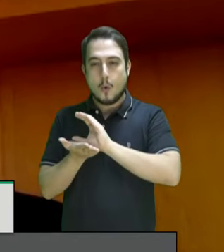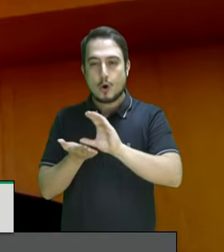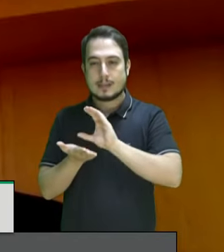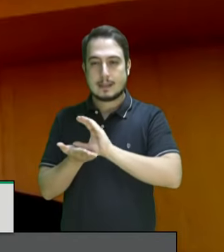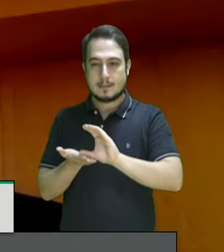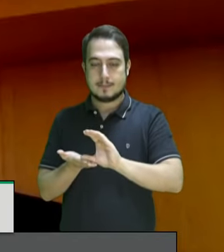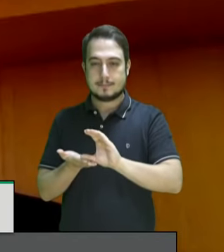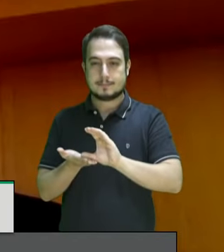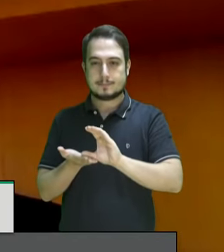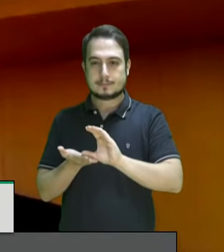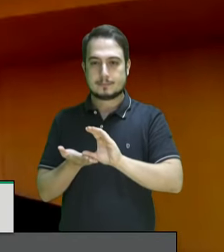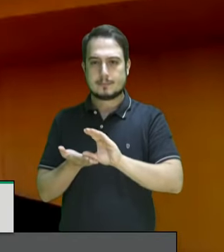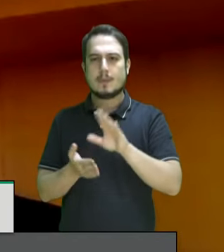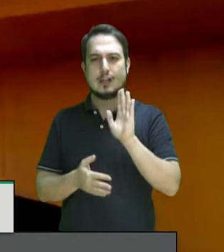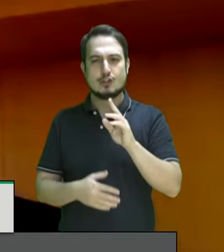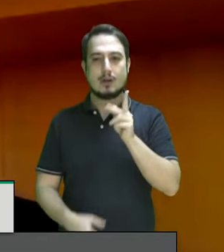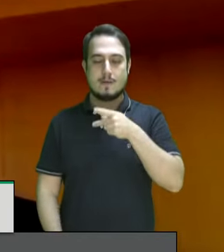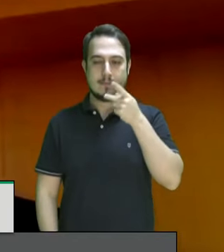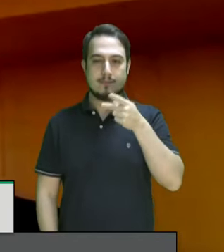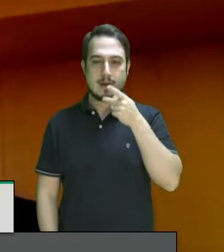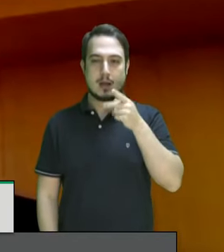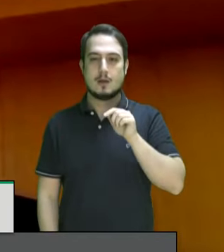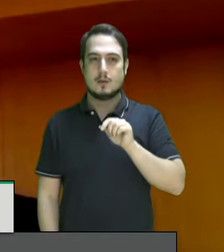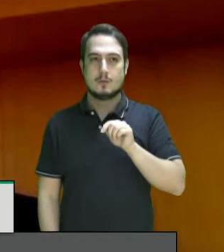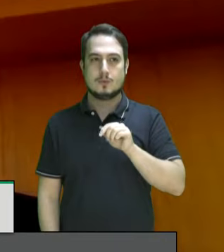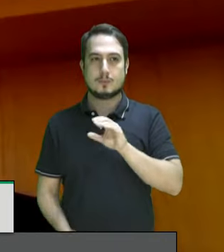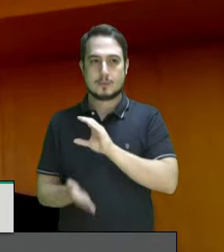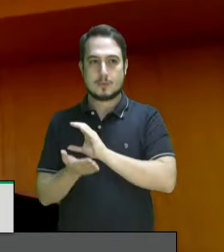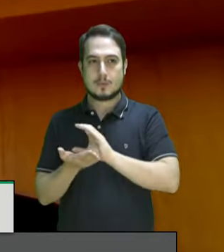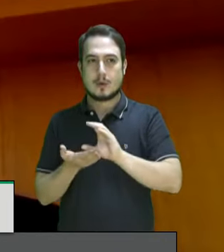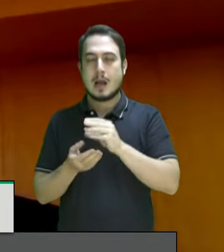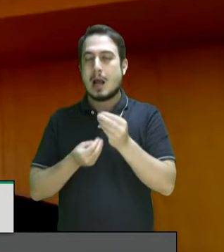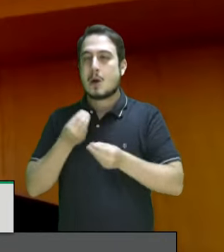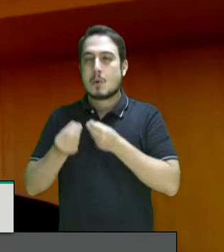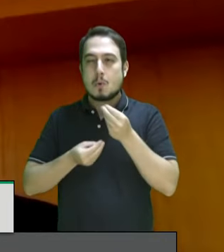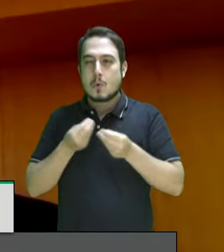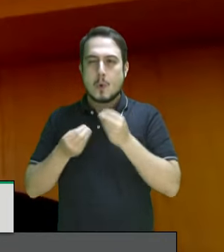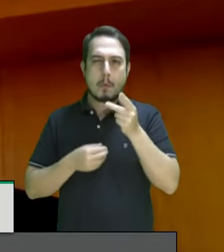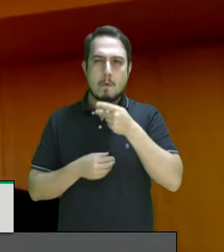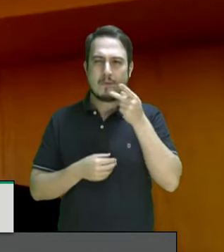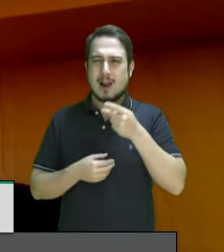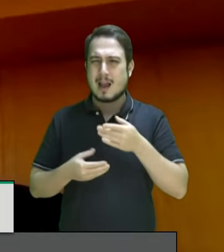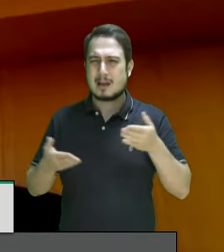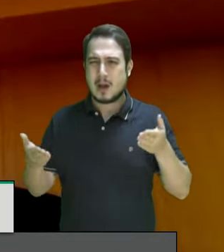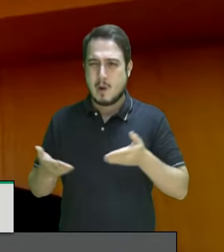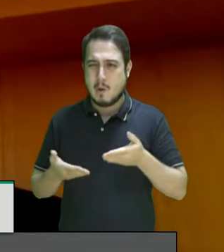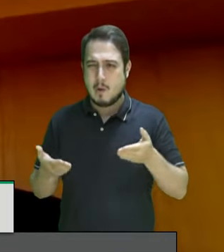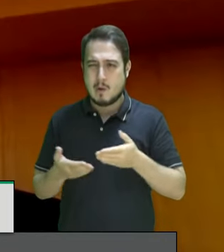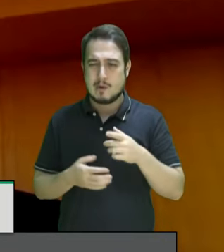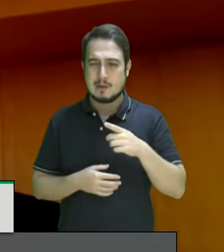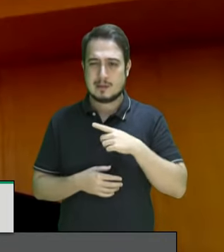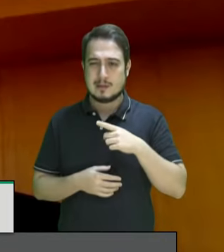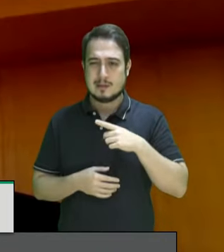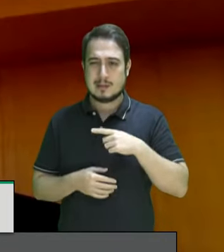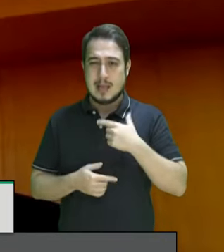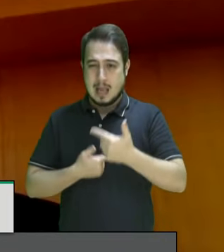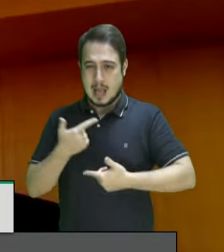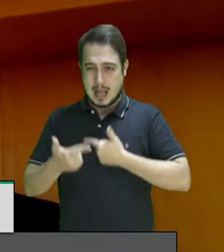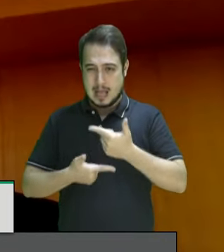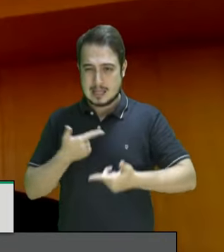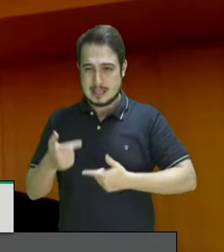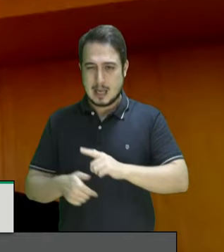o Cleifson já falou aqui sobre o orçamento como falar que hoje há efetivamente uma ação